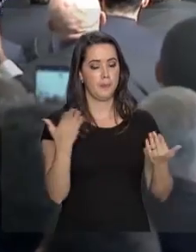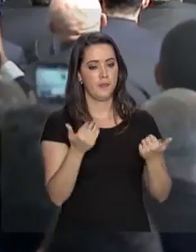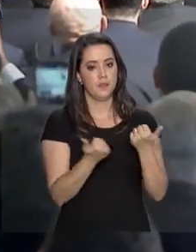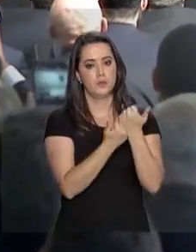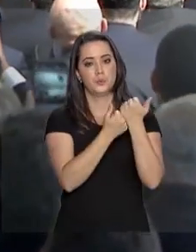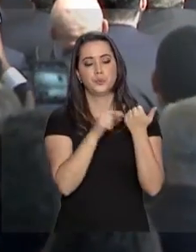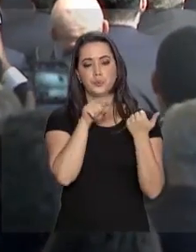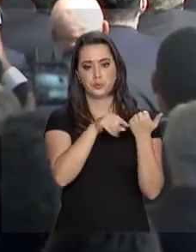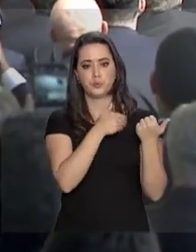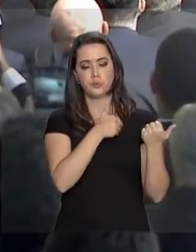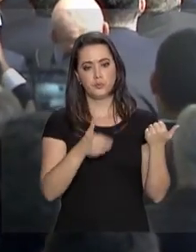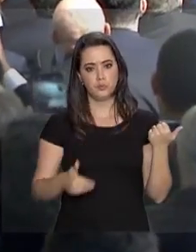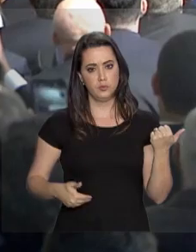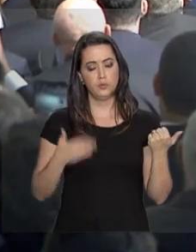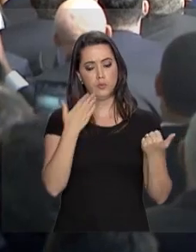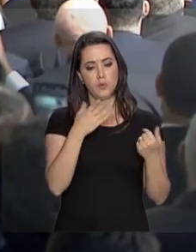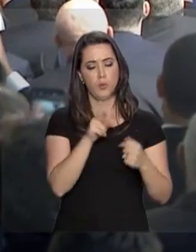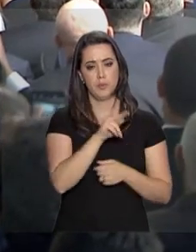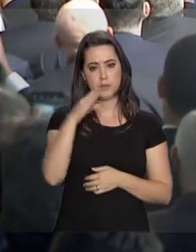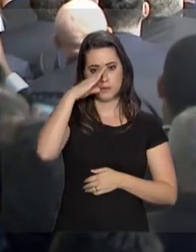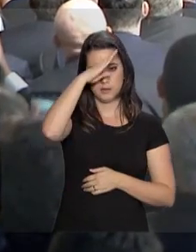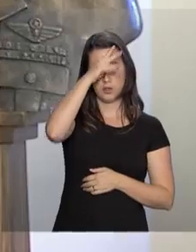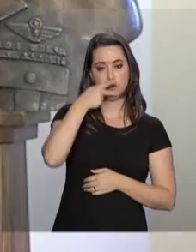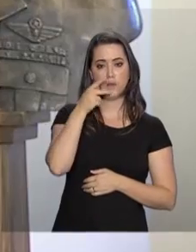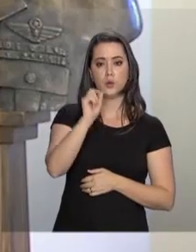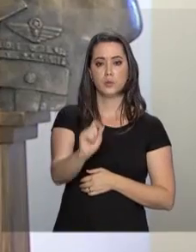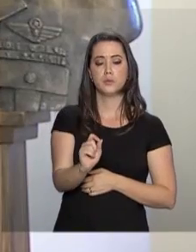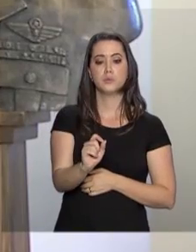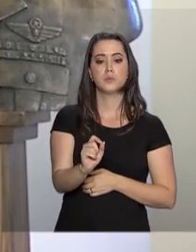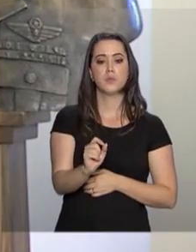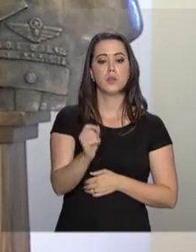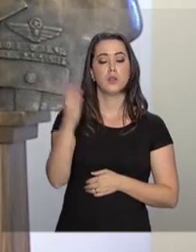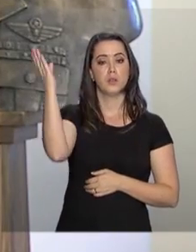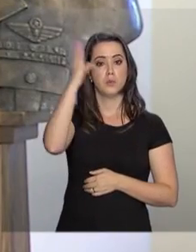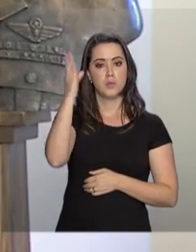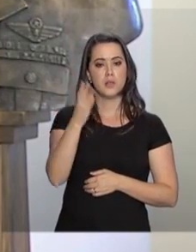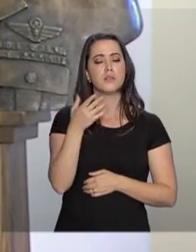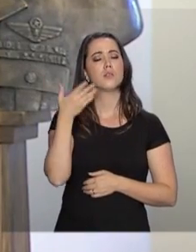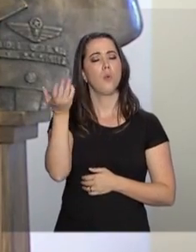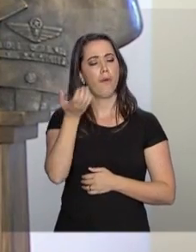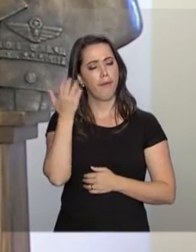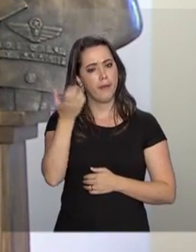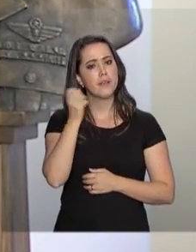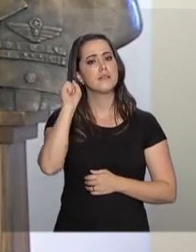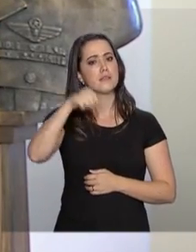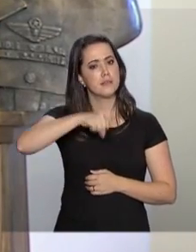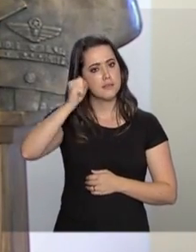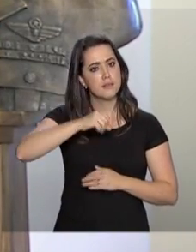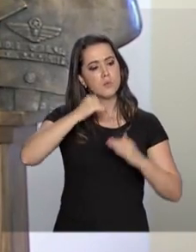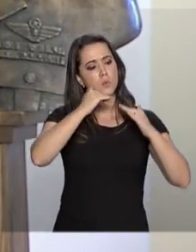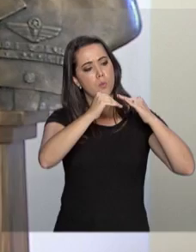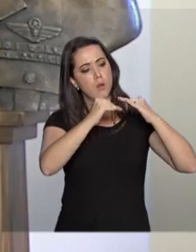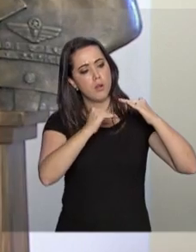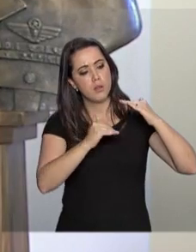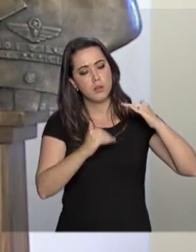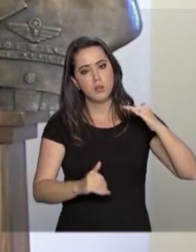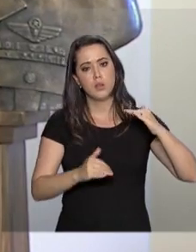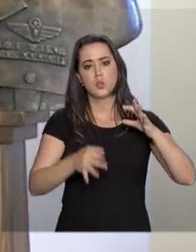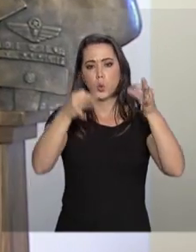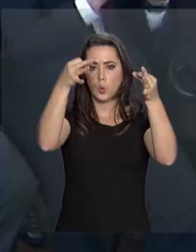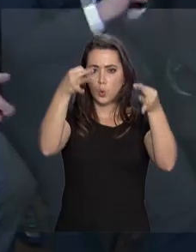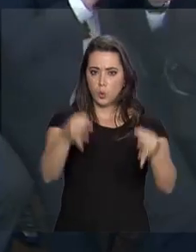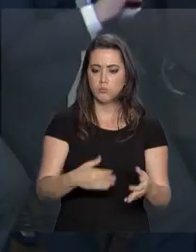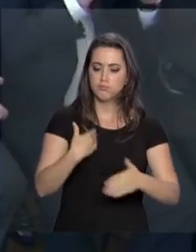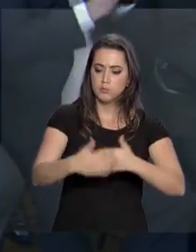presidente Jair Bolsonaro falou que o povo brasileiro quer hierarquia, respeito, ordem e progresso. E junto com os